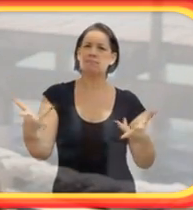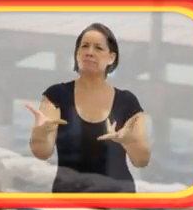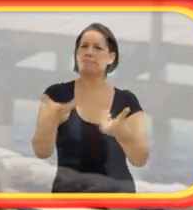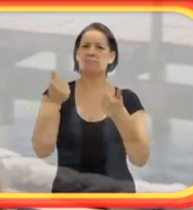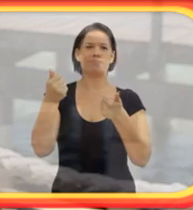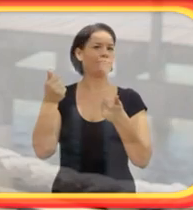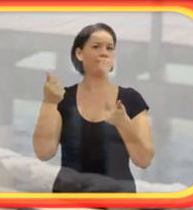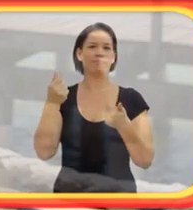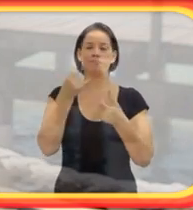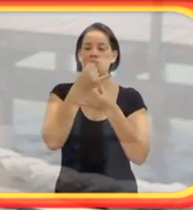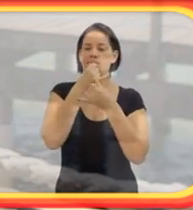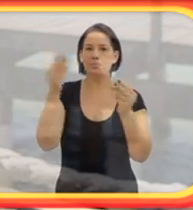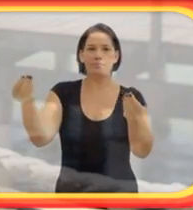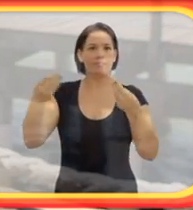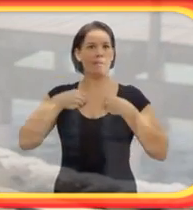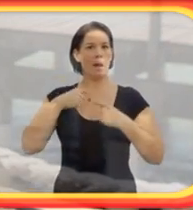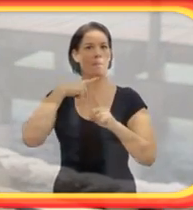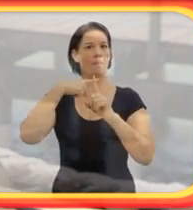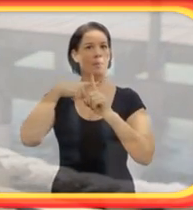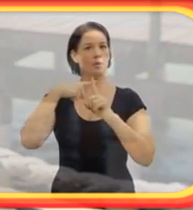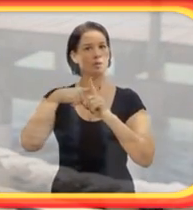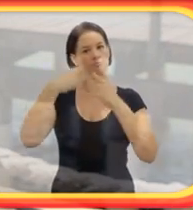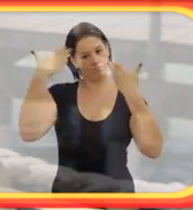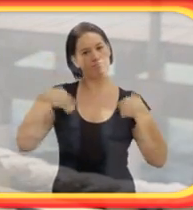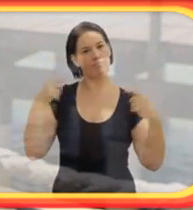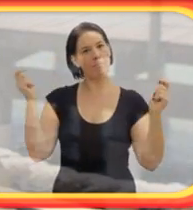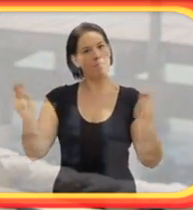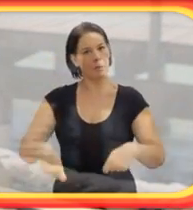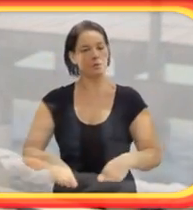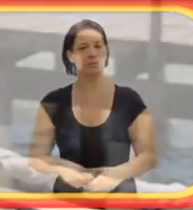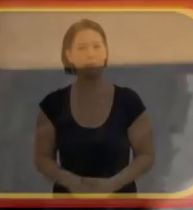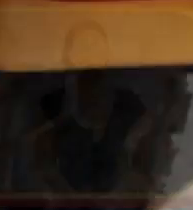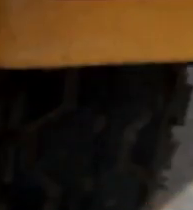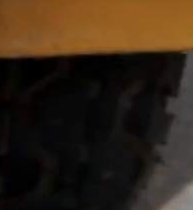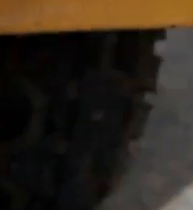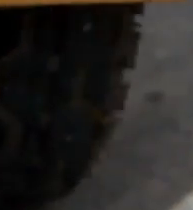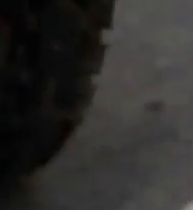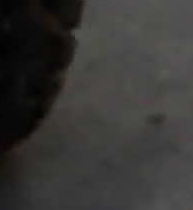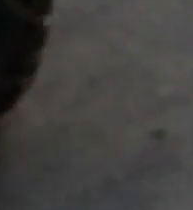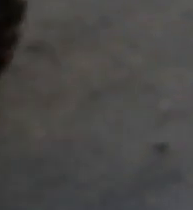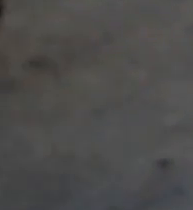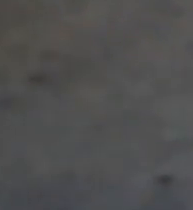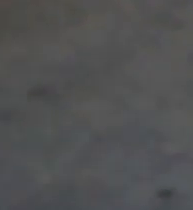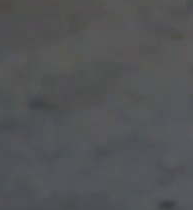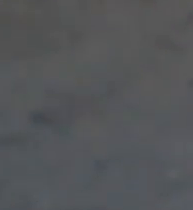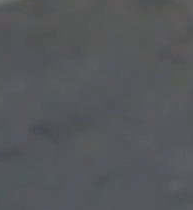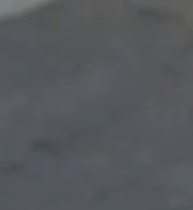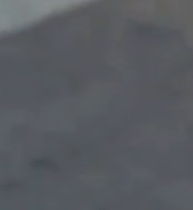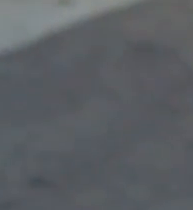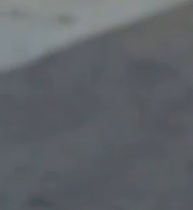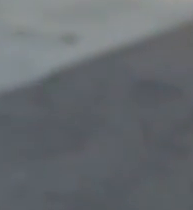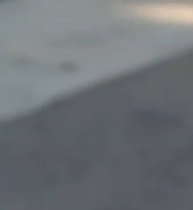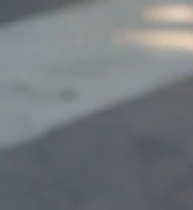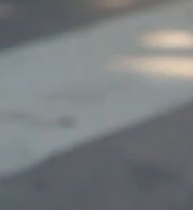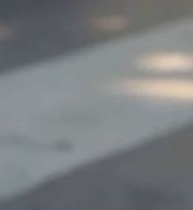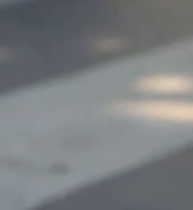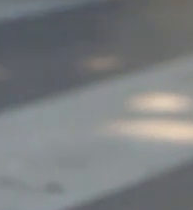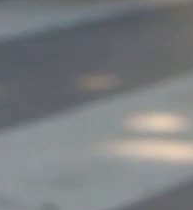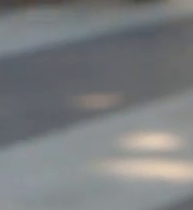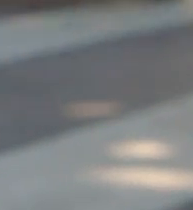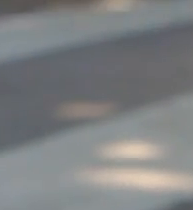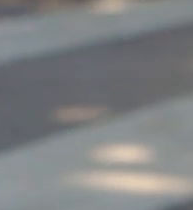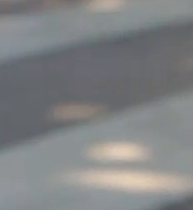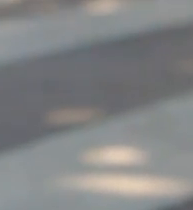ela me deu essa energia para eu criar essas possibilidades para mim. Placa de deficiente físico presa na parte traseira do